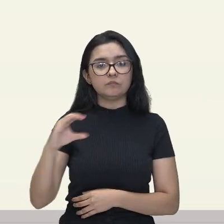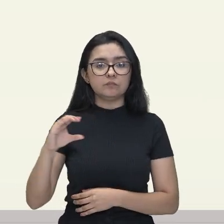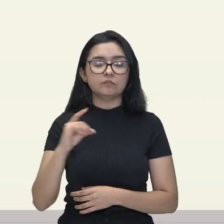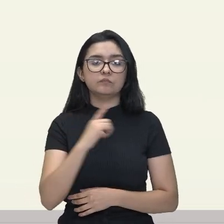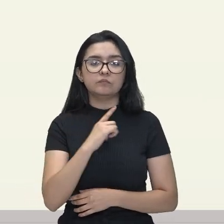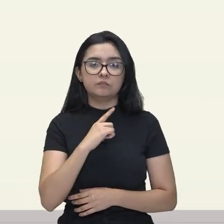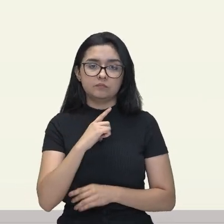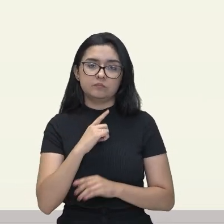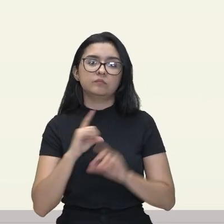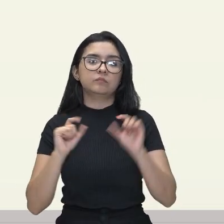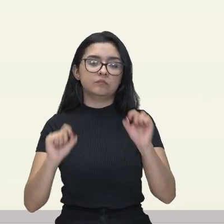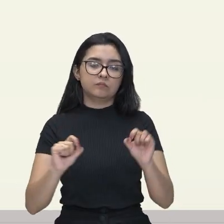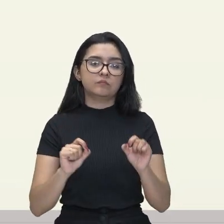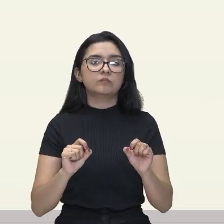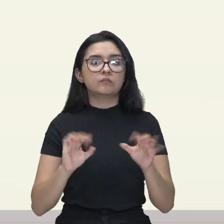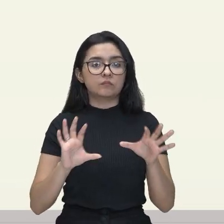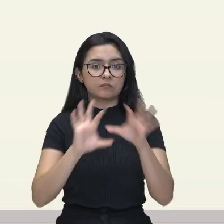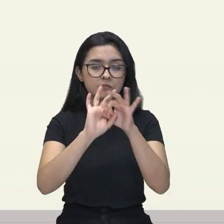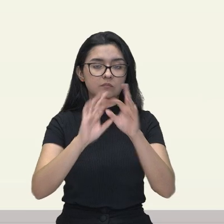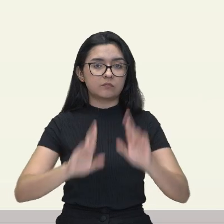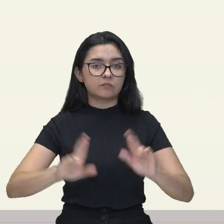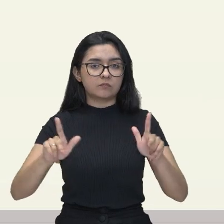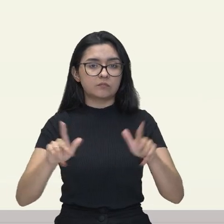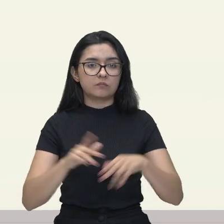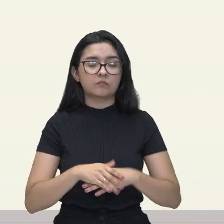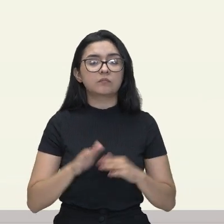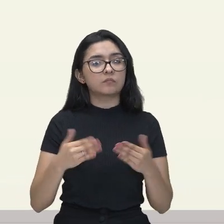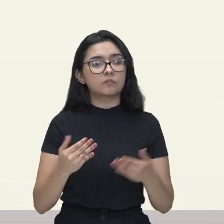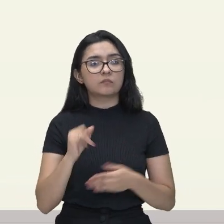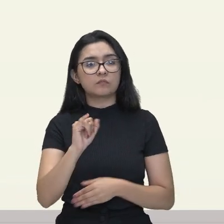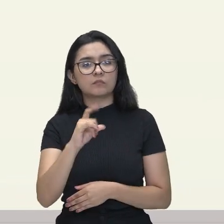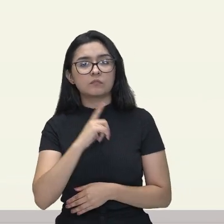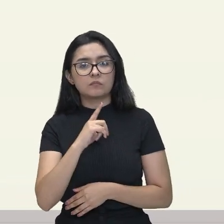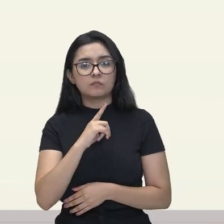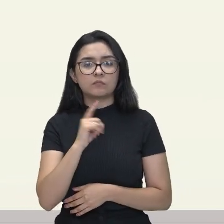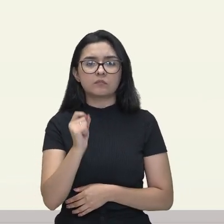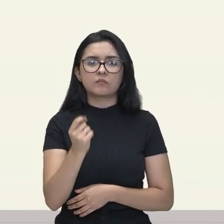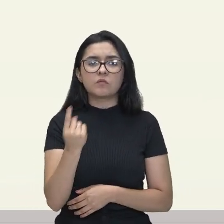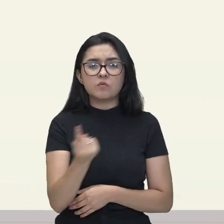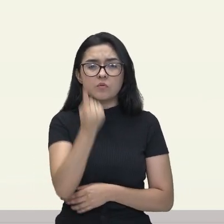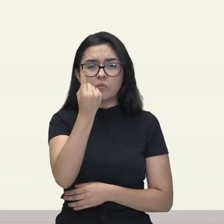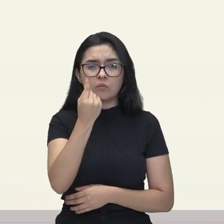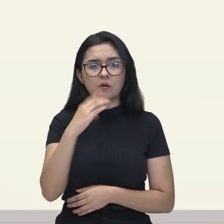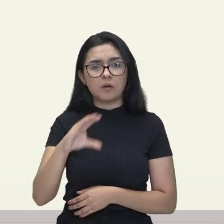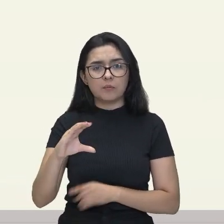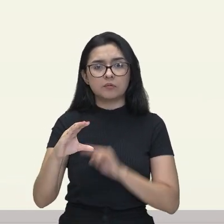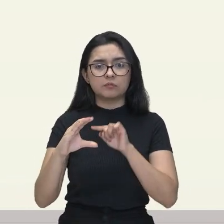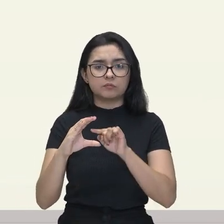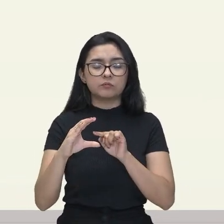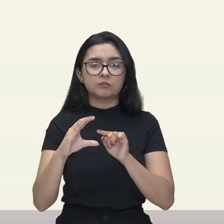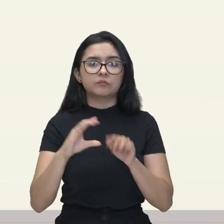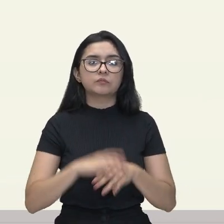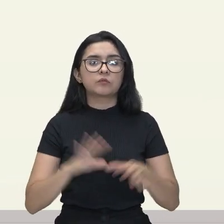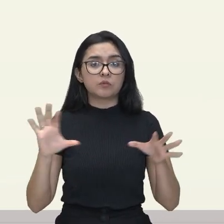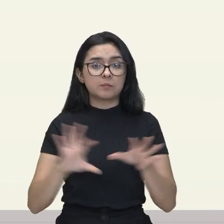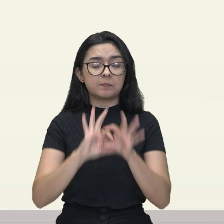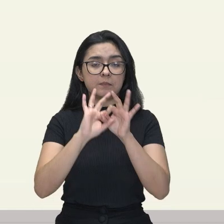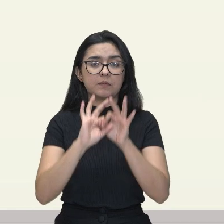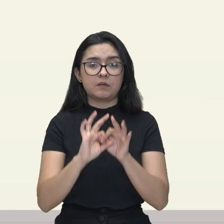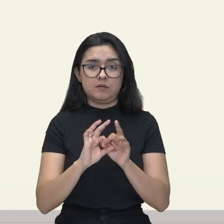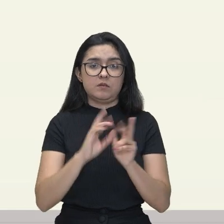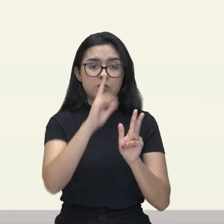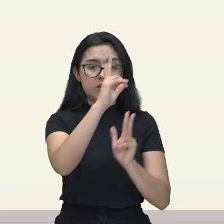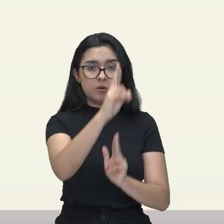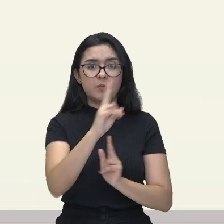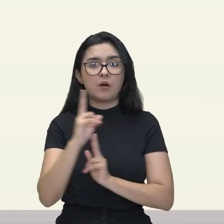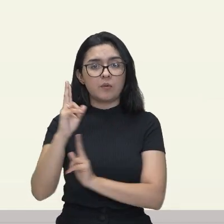ligantes diferentes. Gente, se tiver pelo menos um aqui, um carbono, com ligantes iguais, já não